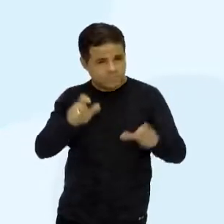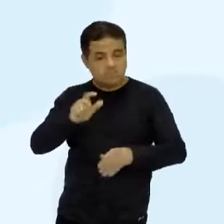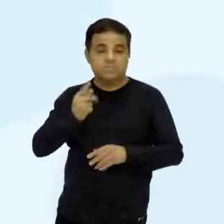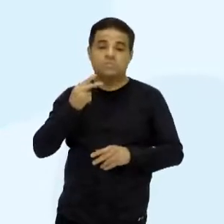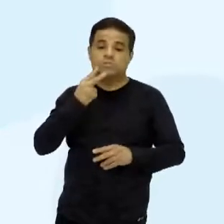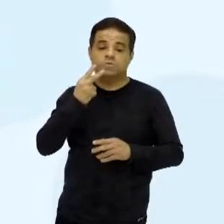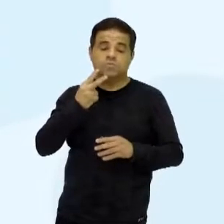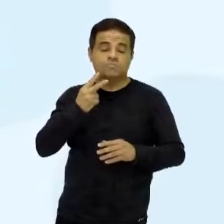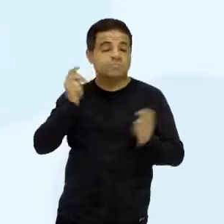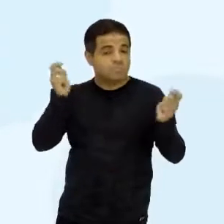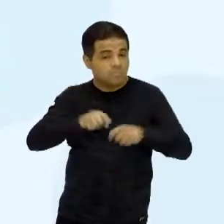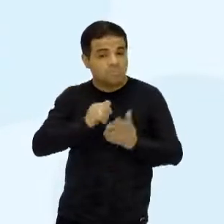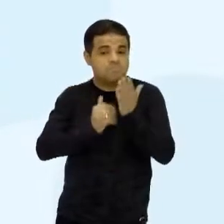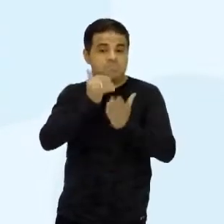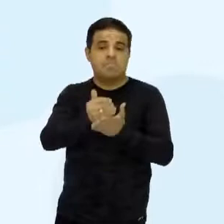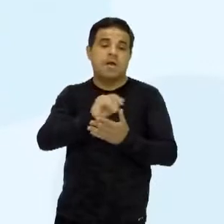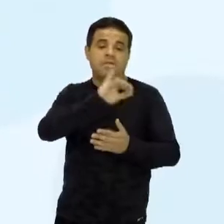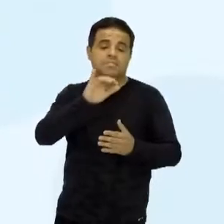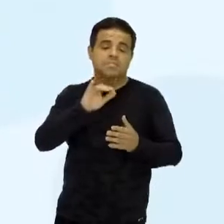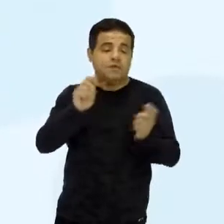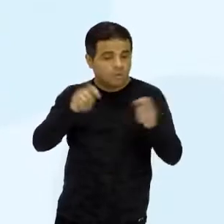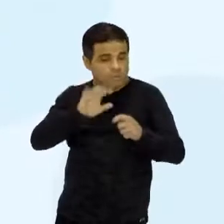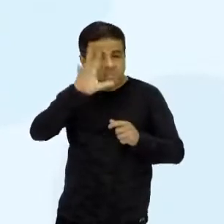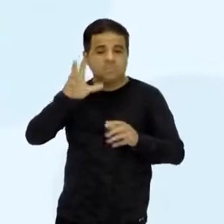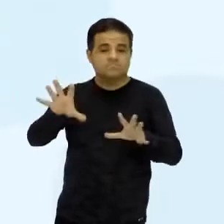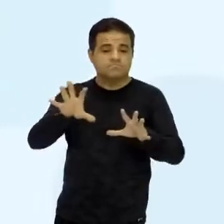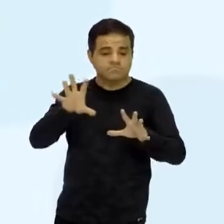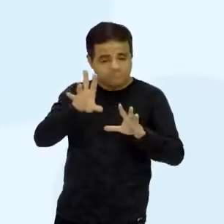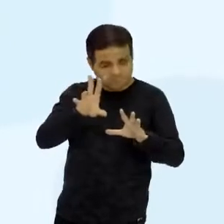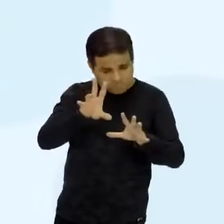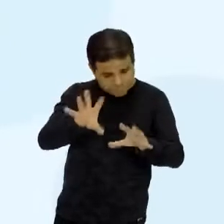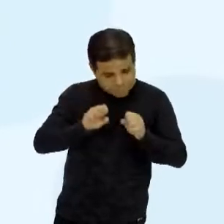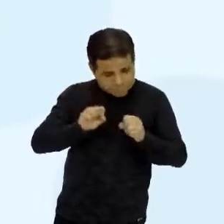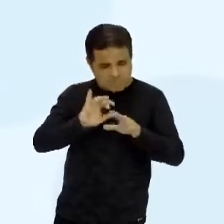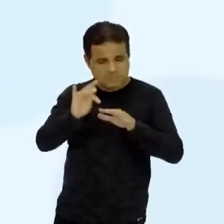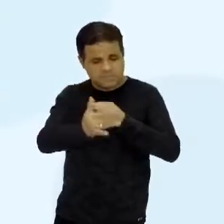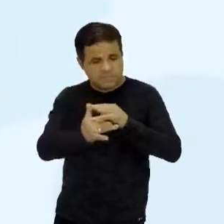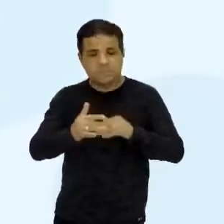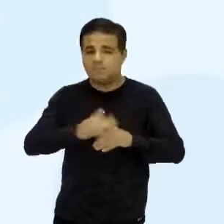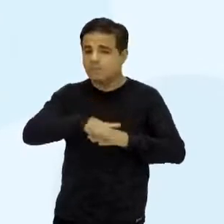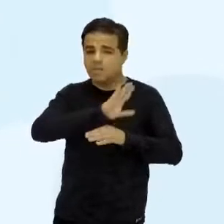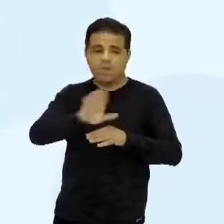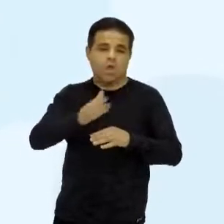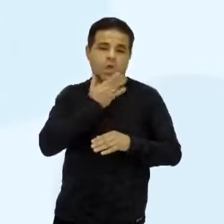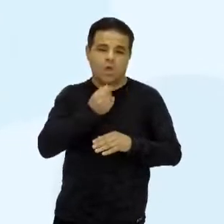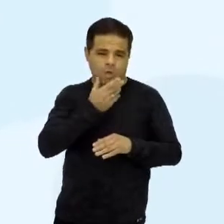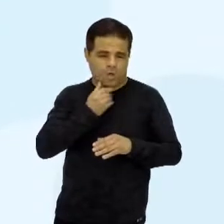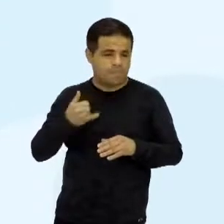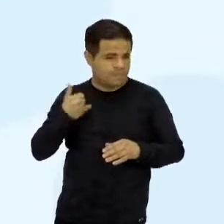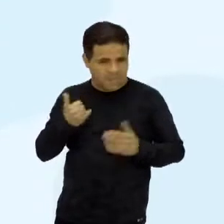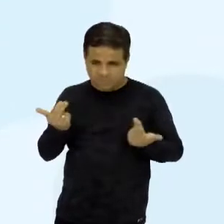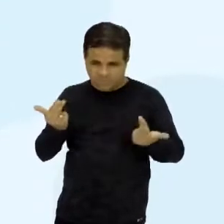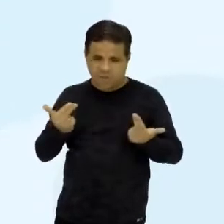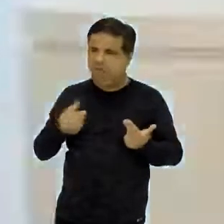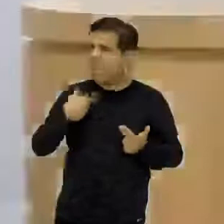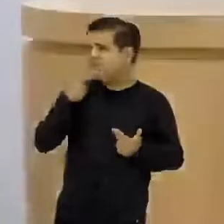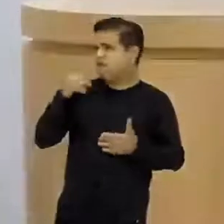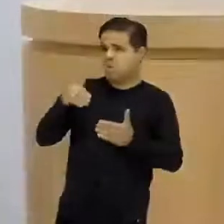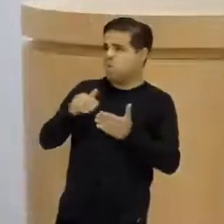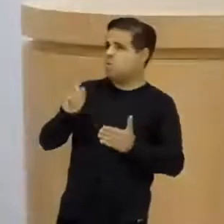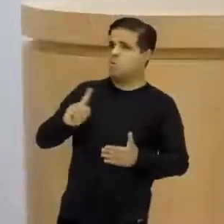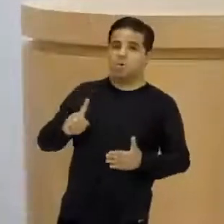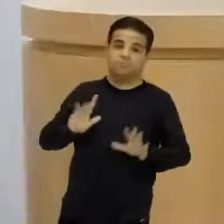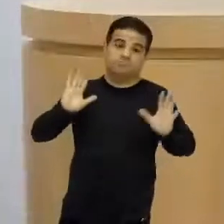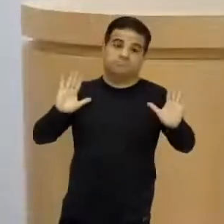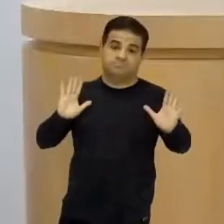chances de terem depressão a utilizar em redes sociais do que homens da mesma faixa etária. Ah, mas eu não concordo. Foi